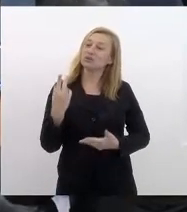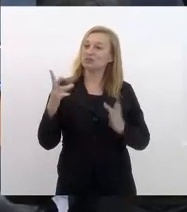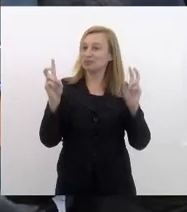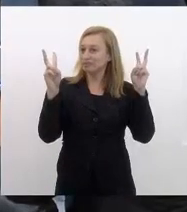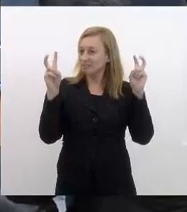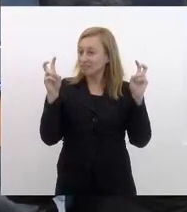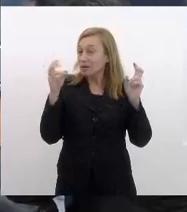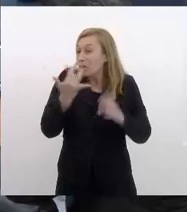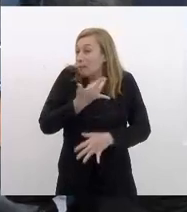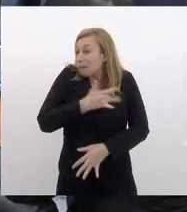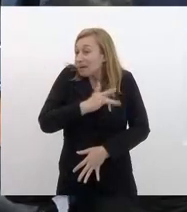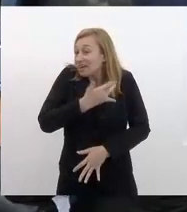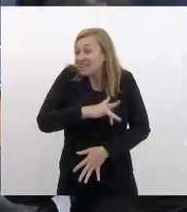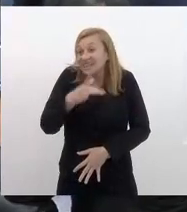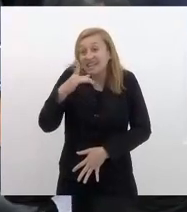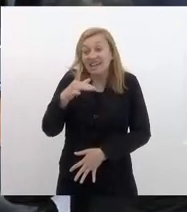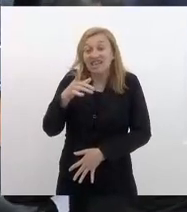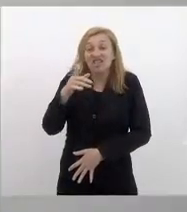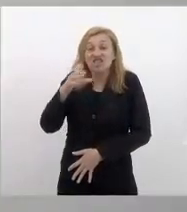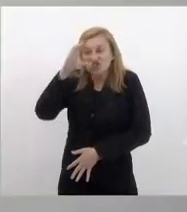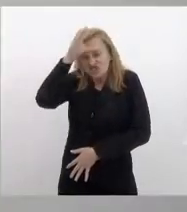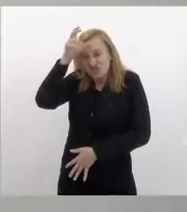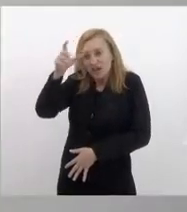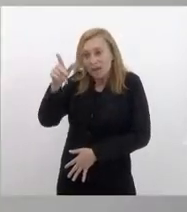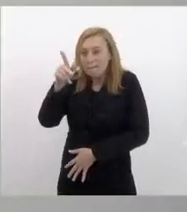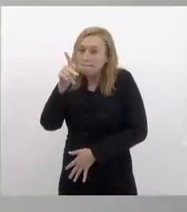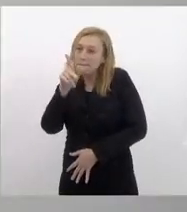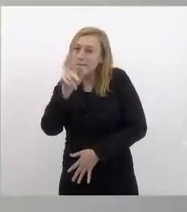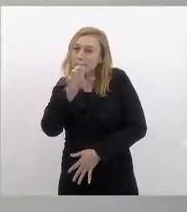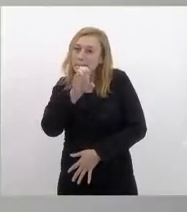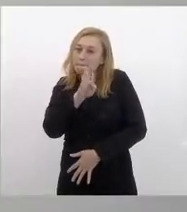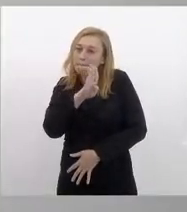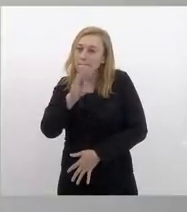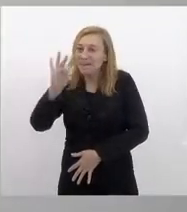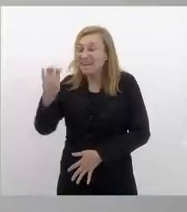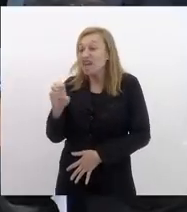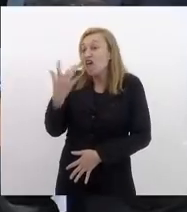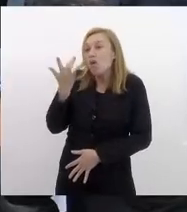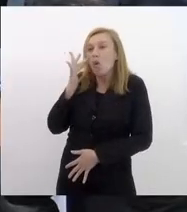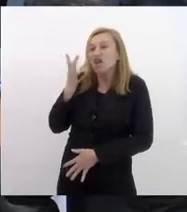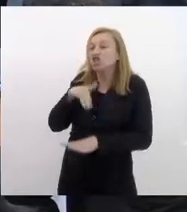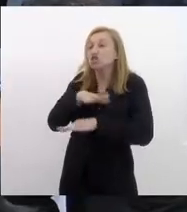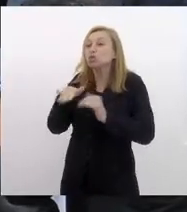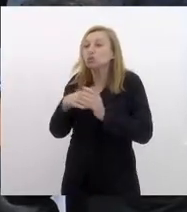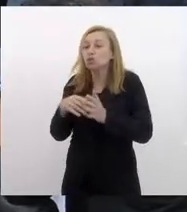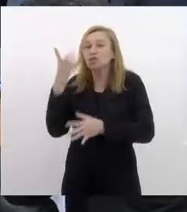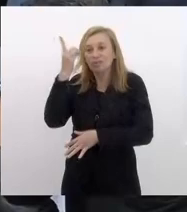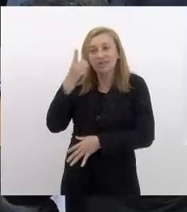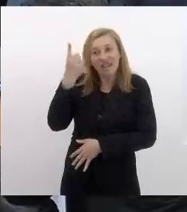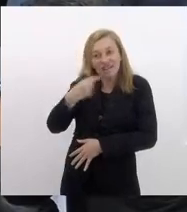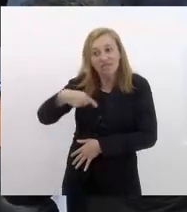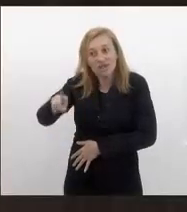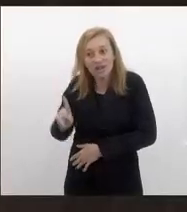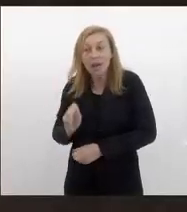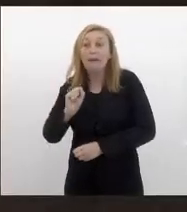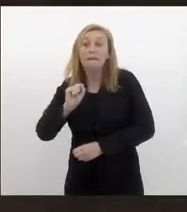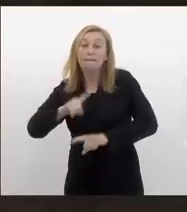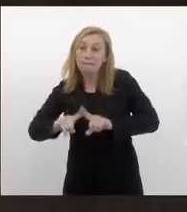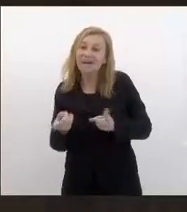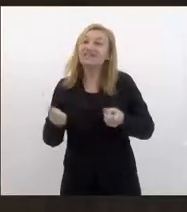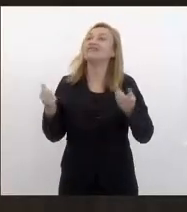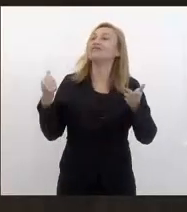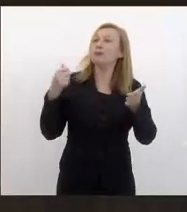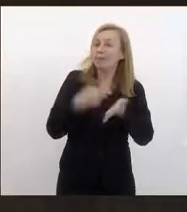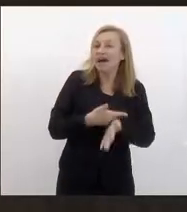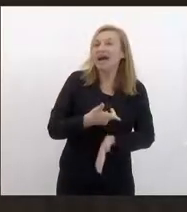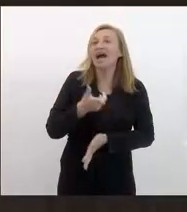tia Bete eu acho que todos os deputados devem ir mas devem pagar justamente a feijoada sua